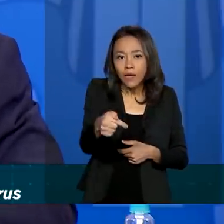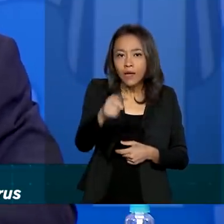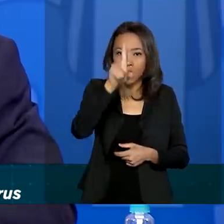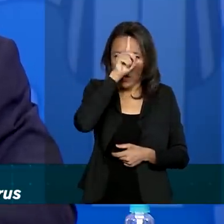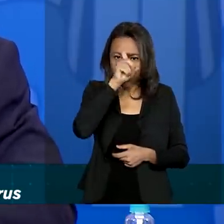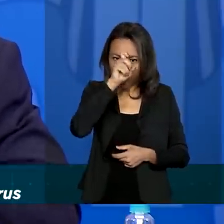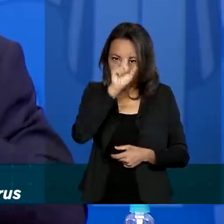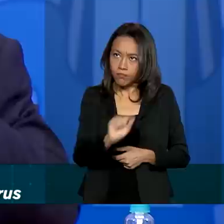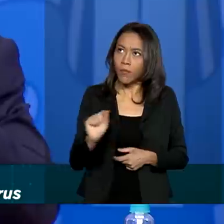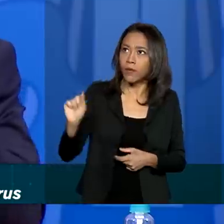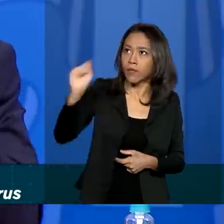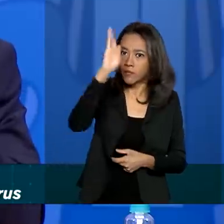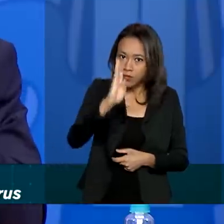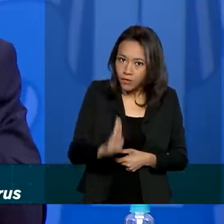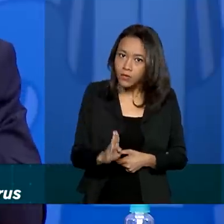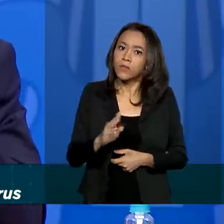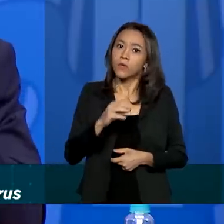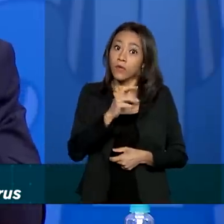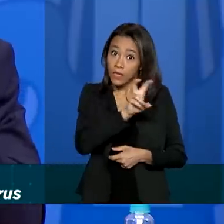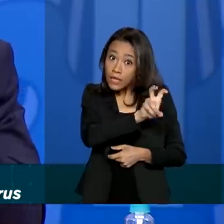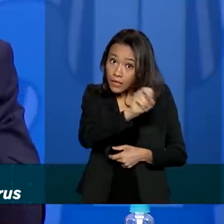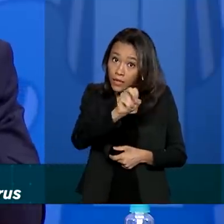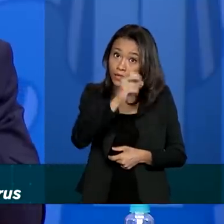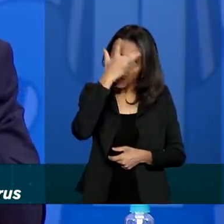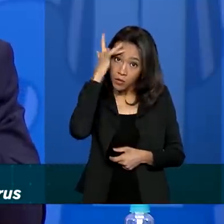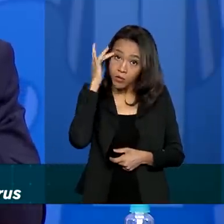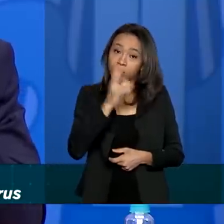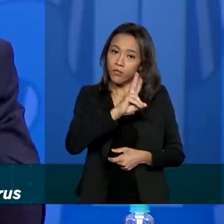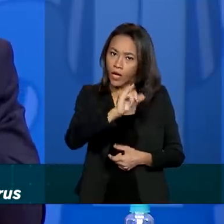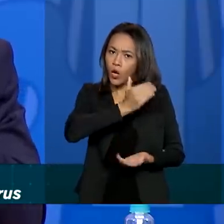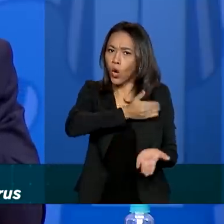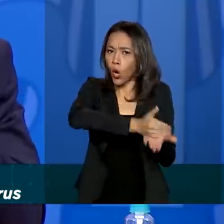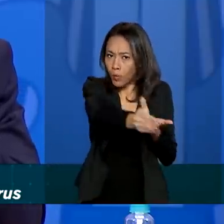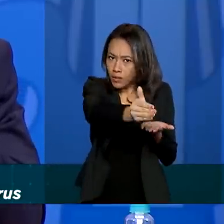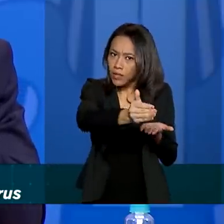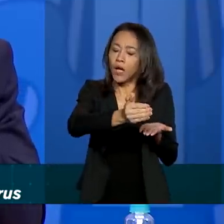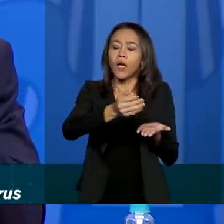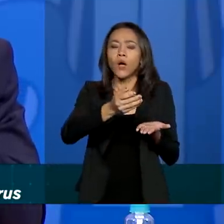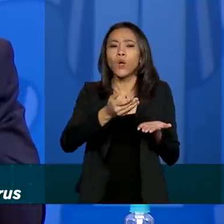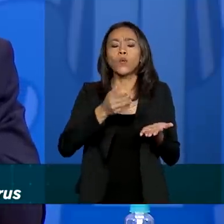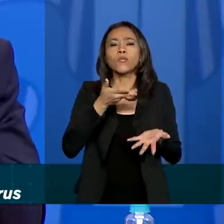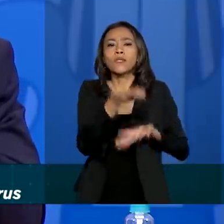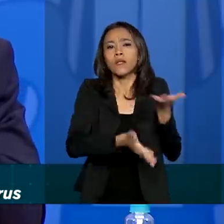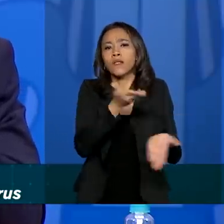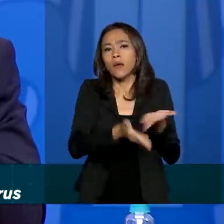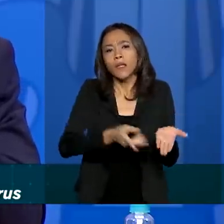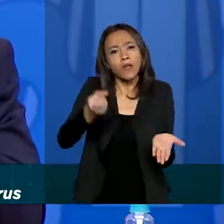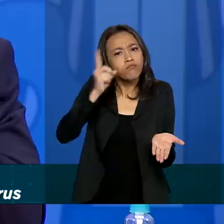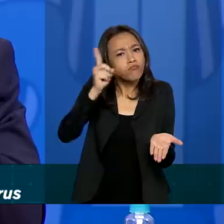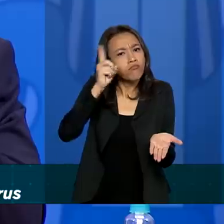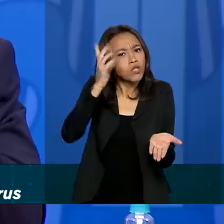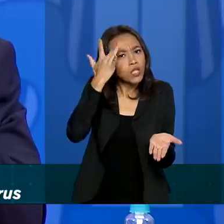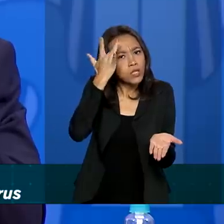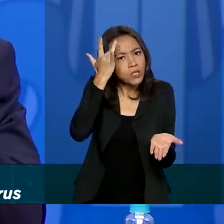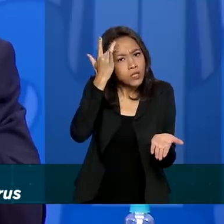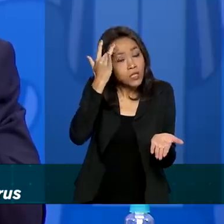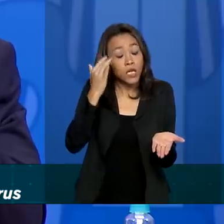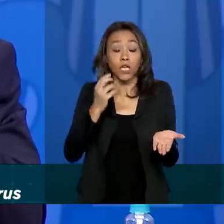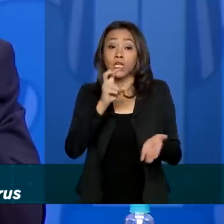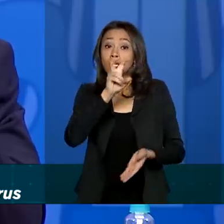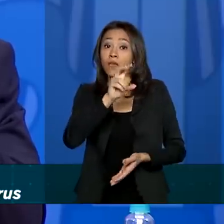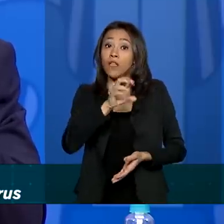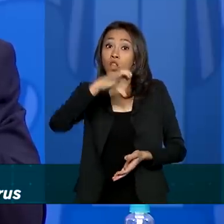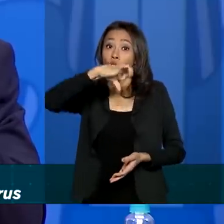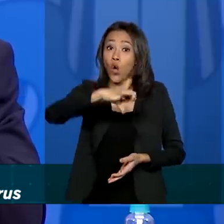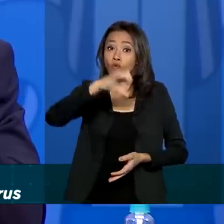500 pacientes vão começar esses testes. O tratamento, ele é diário, por cinco dias, e depois, nove dias de observação,